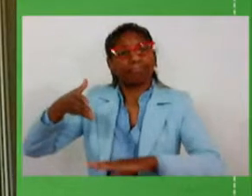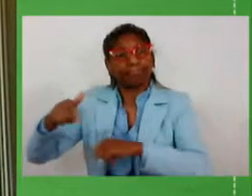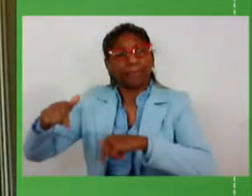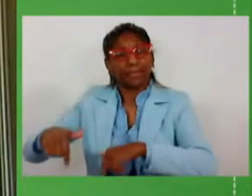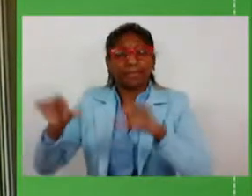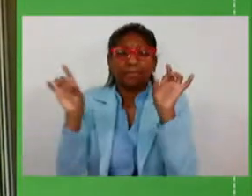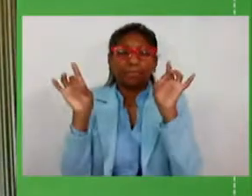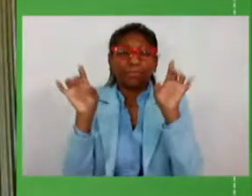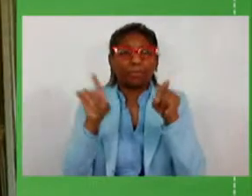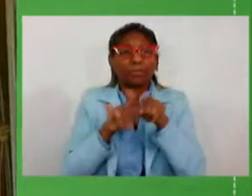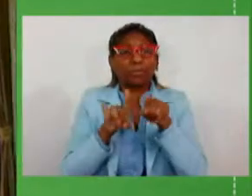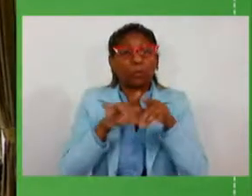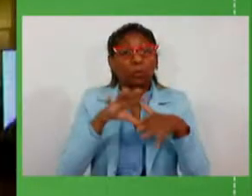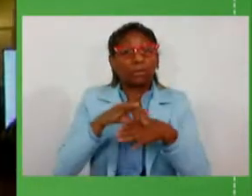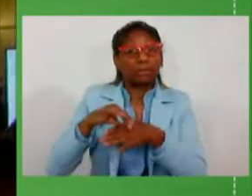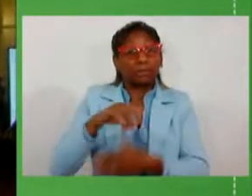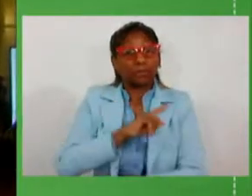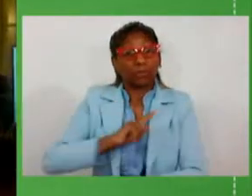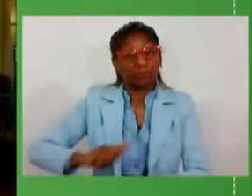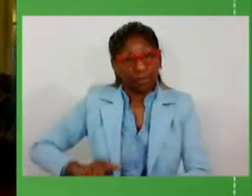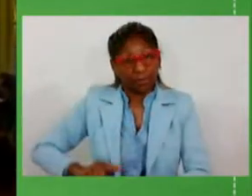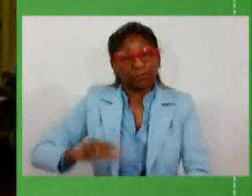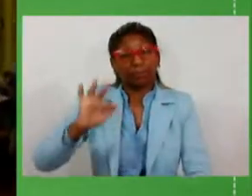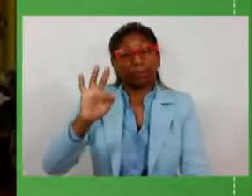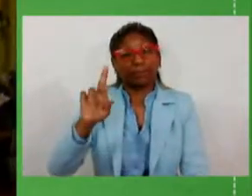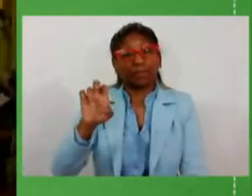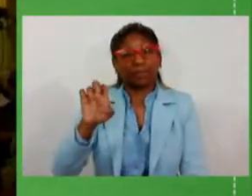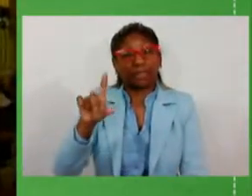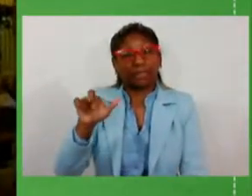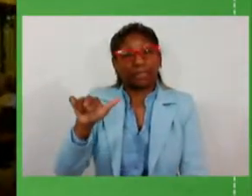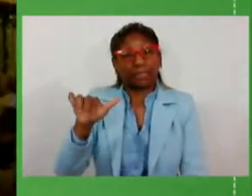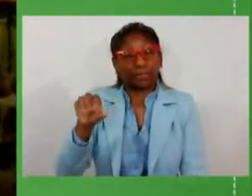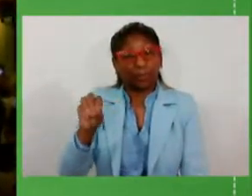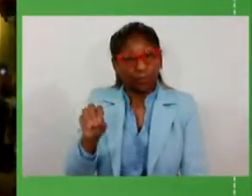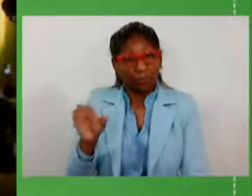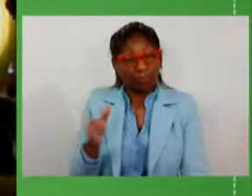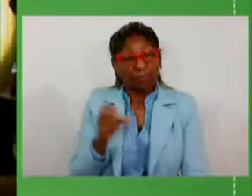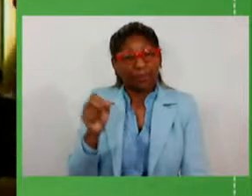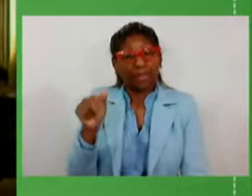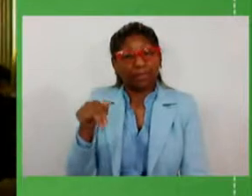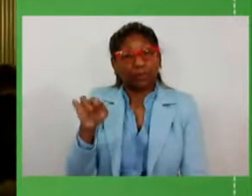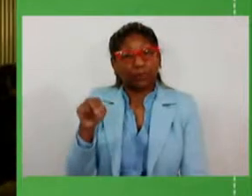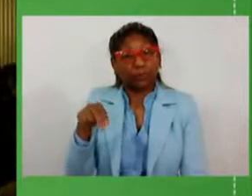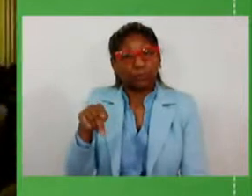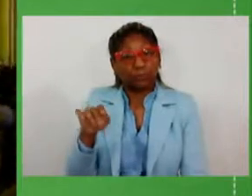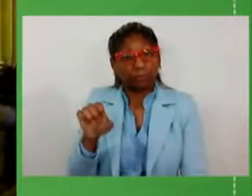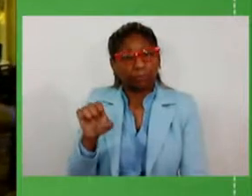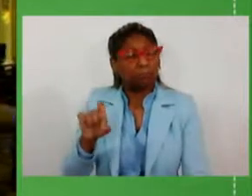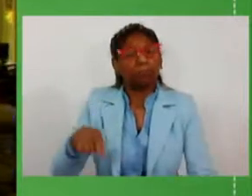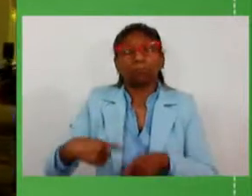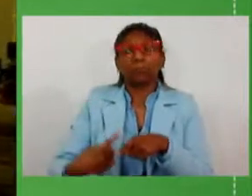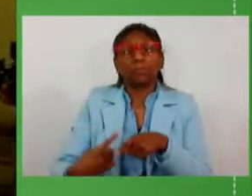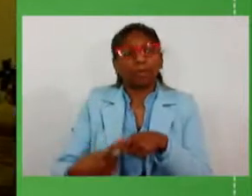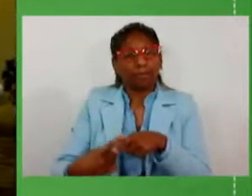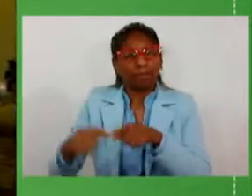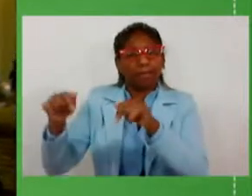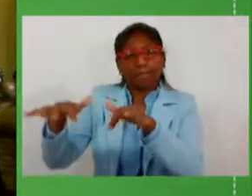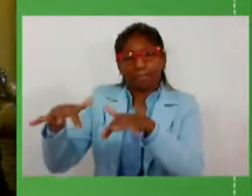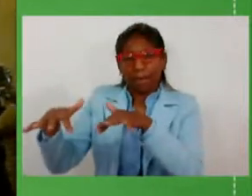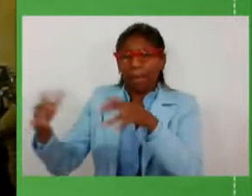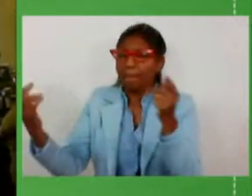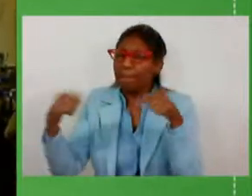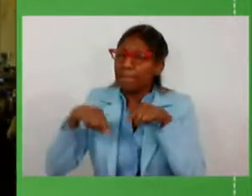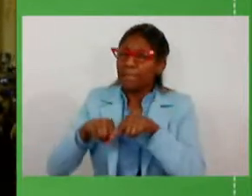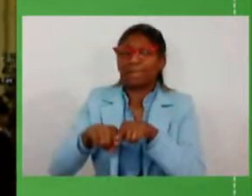também o nosso líder do governo, deputado Frederico Antunes, porque a Assembleia Legislativa tem sido parceira fundamental